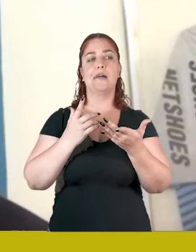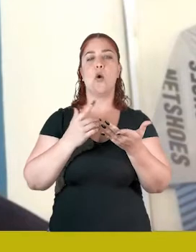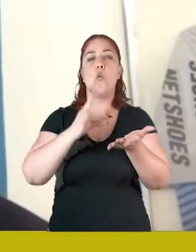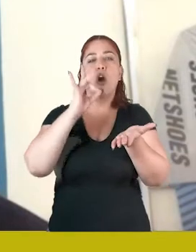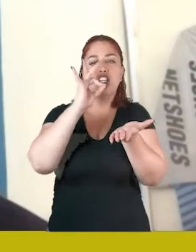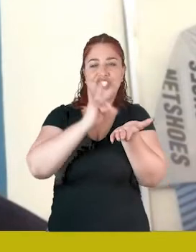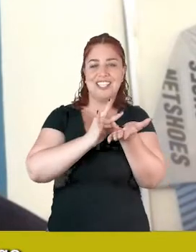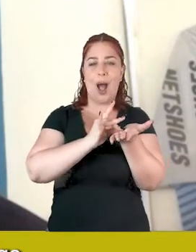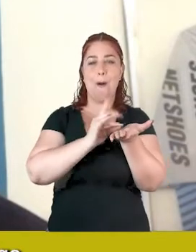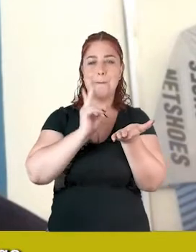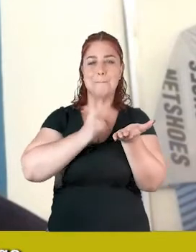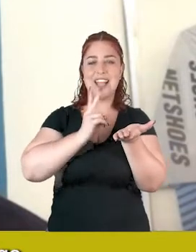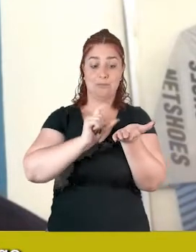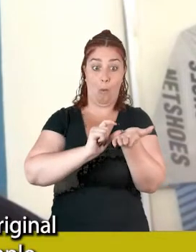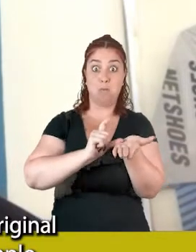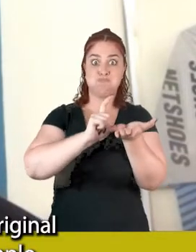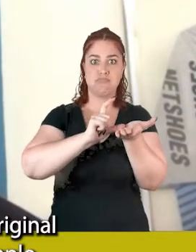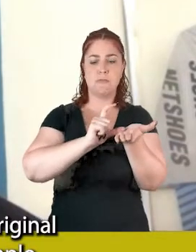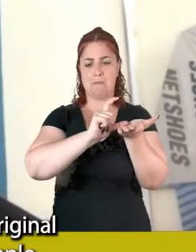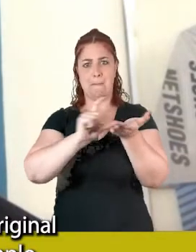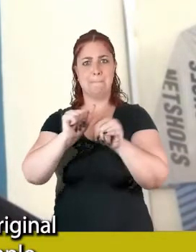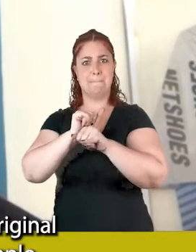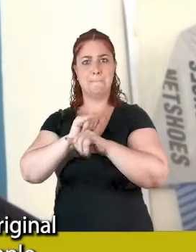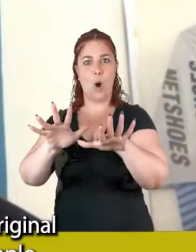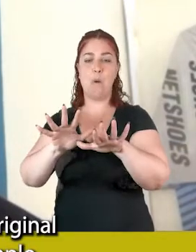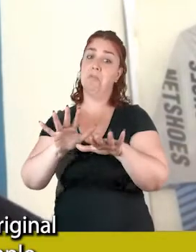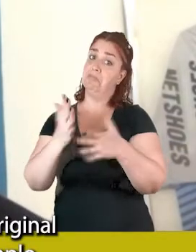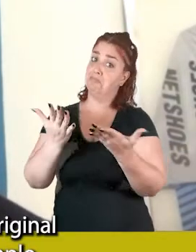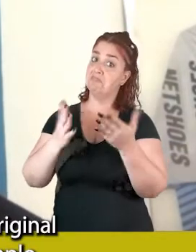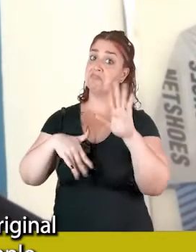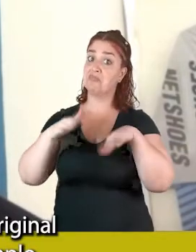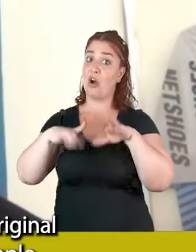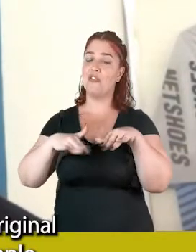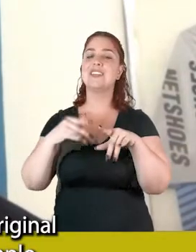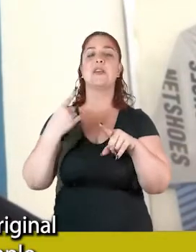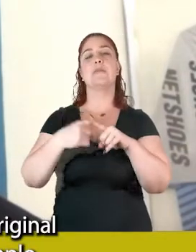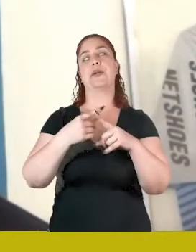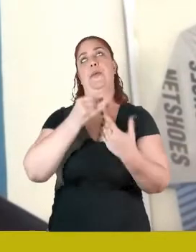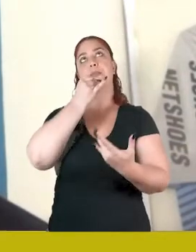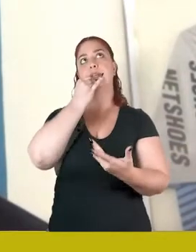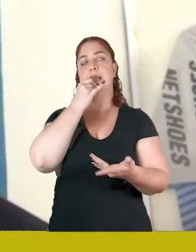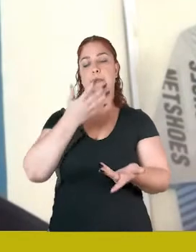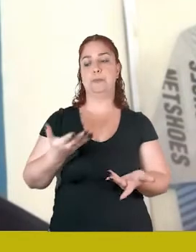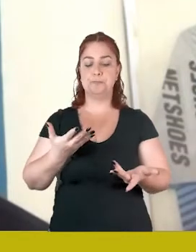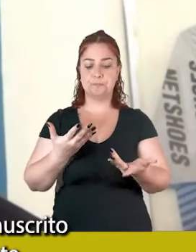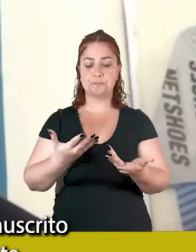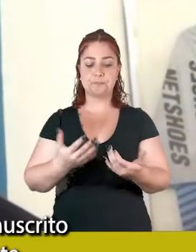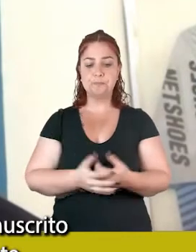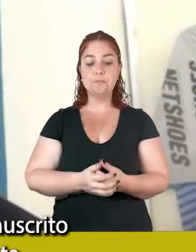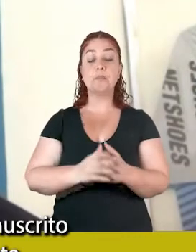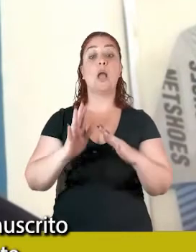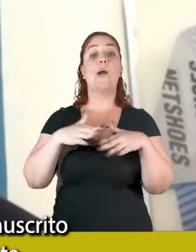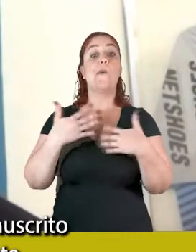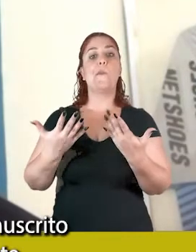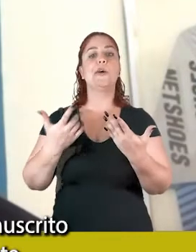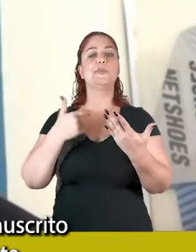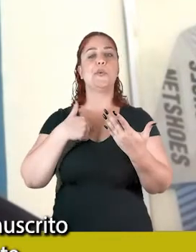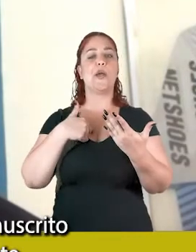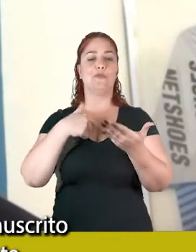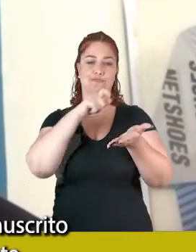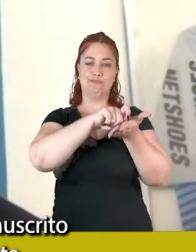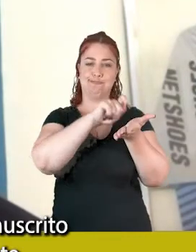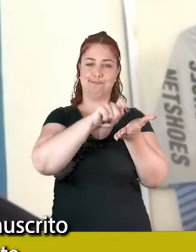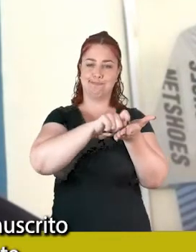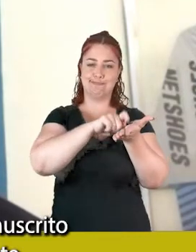com o original mesmo, mais fácil do original, porque, por exemplo, quando eu fiz o manuscrito,